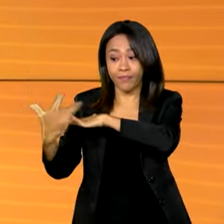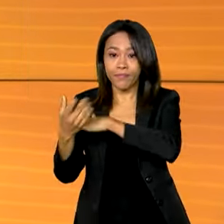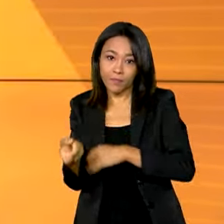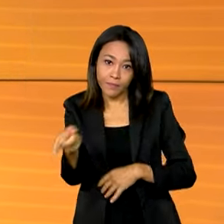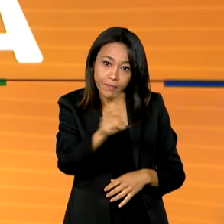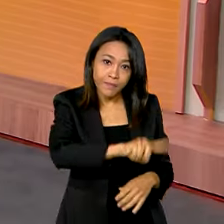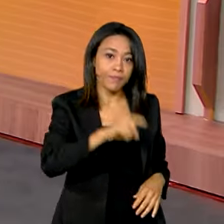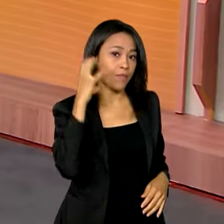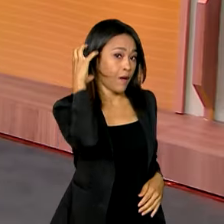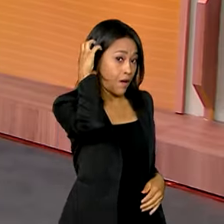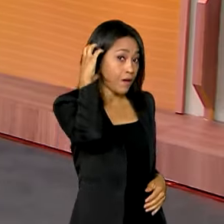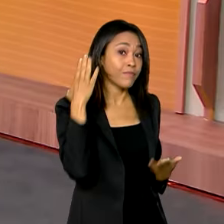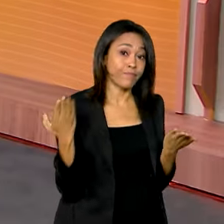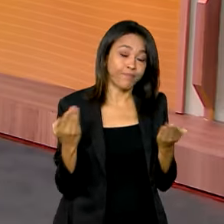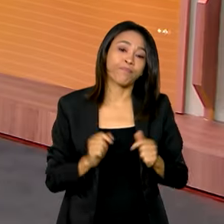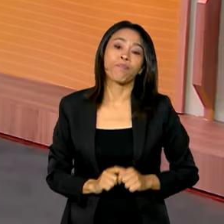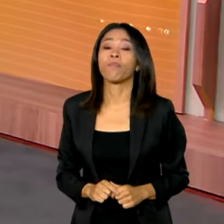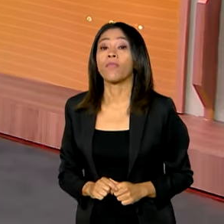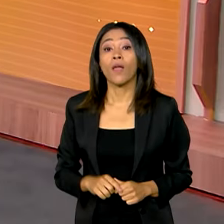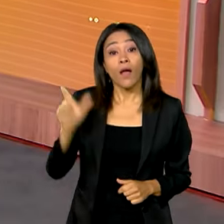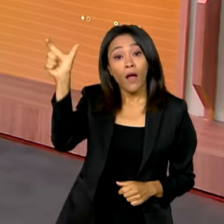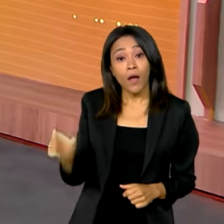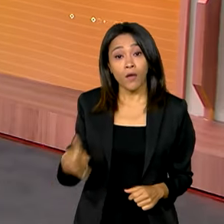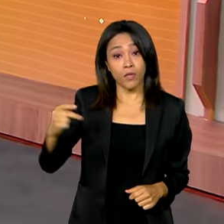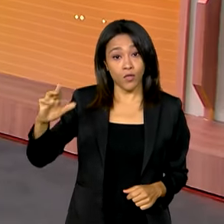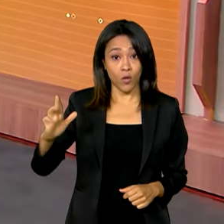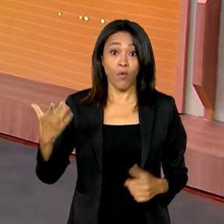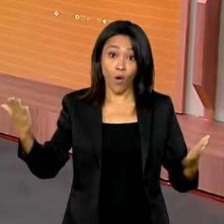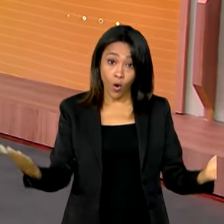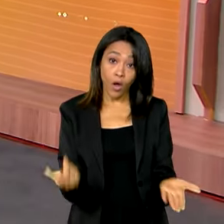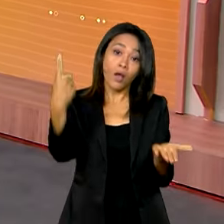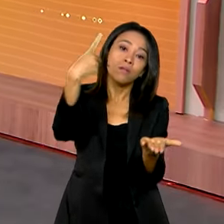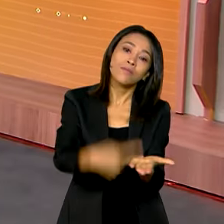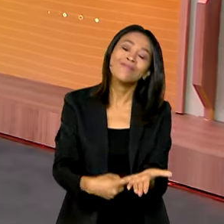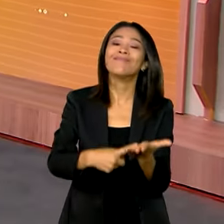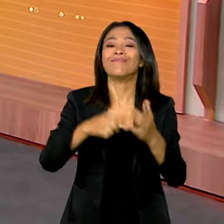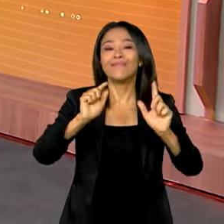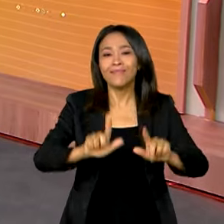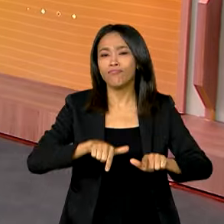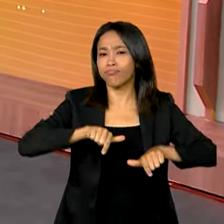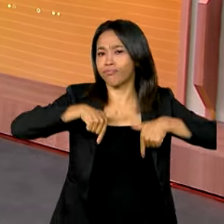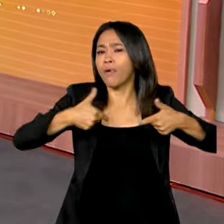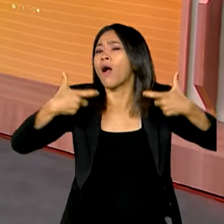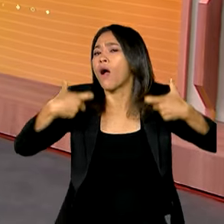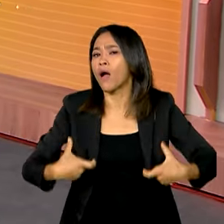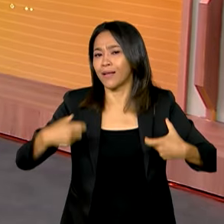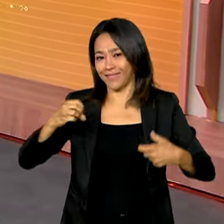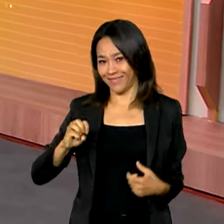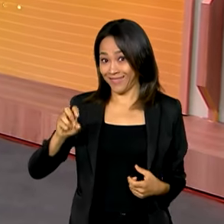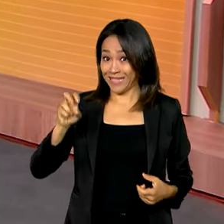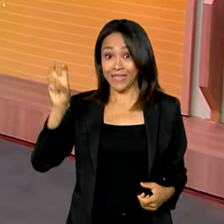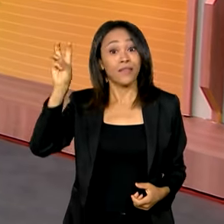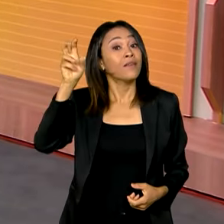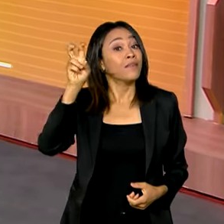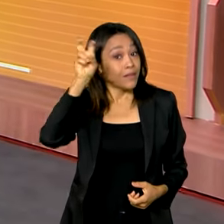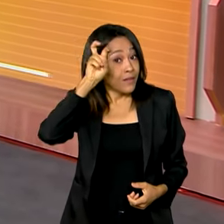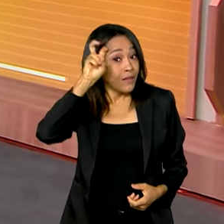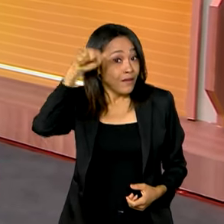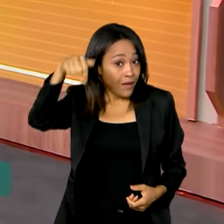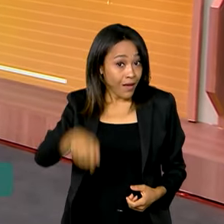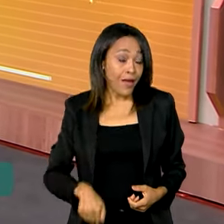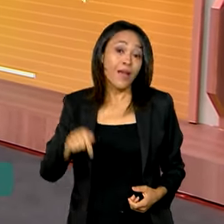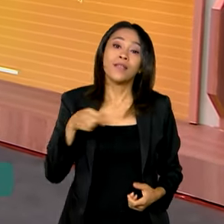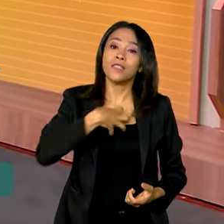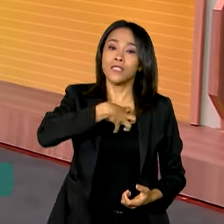rádio GOV. O presidente Lula cumpre a agenda nesta quinta-feira em Salvador, na Bahia. Logo mais, ele participa de um